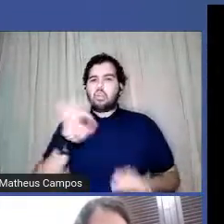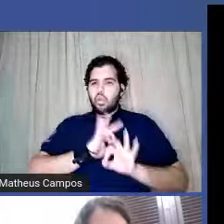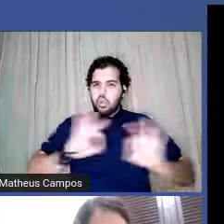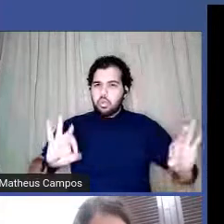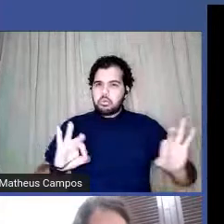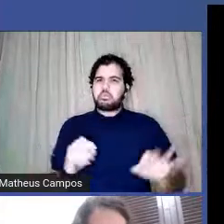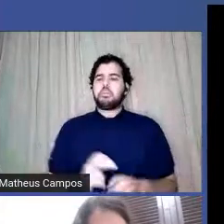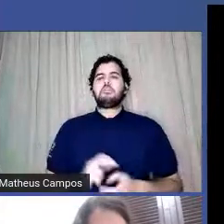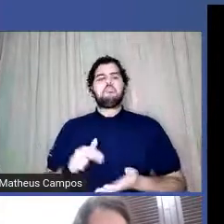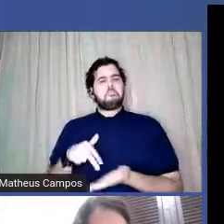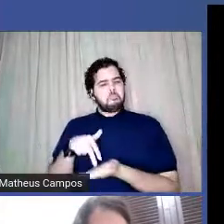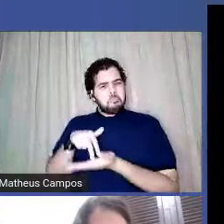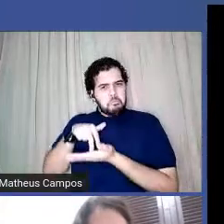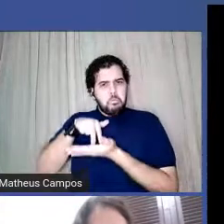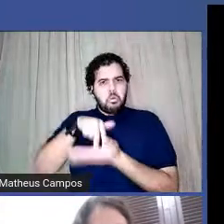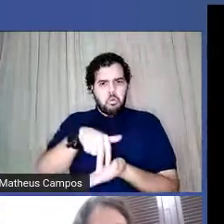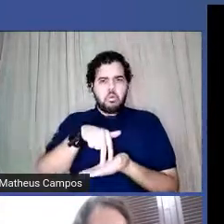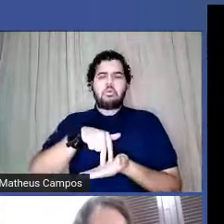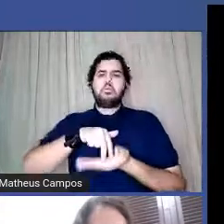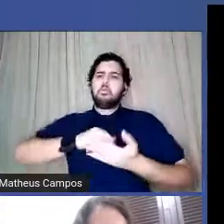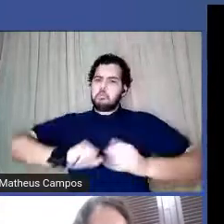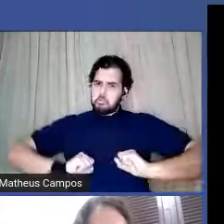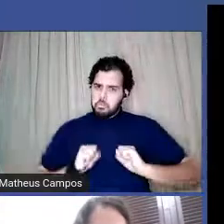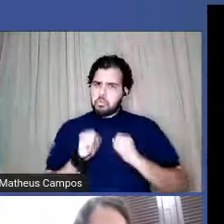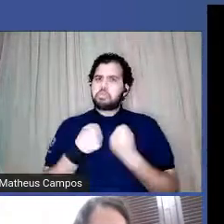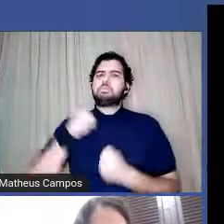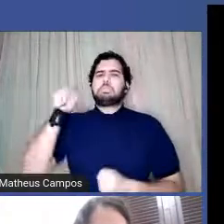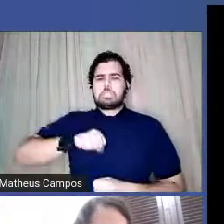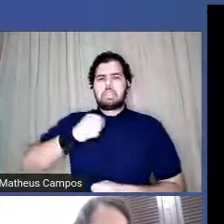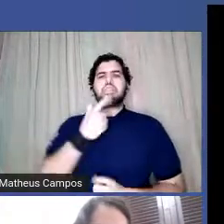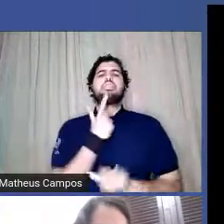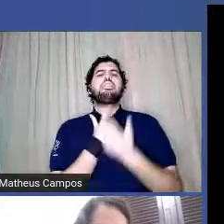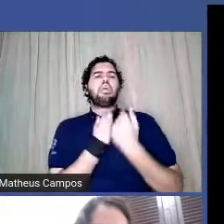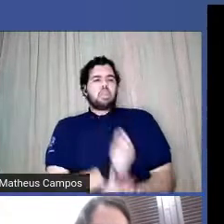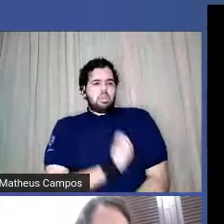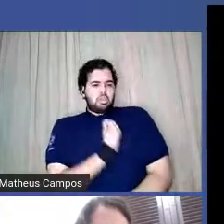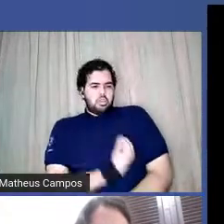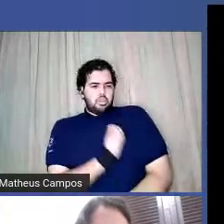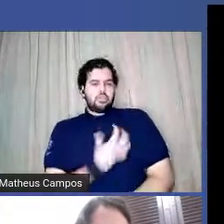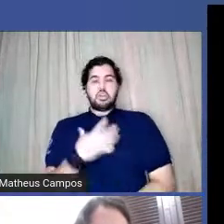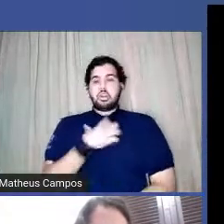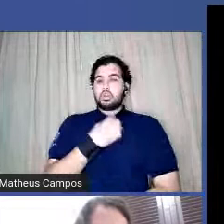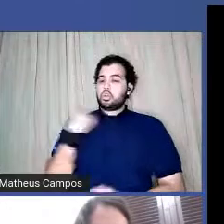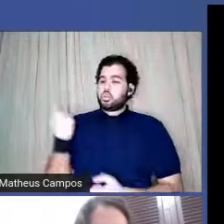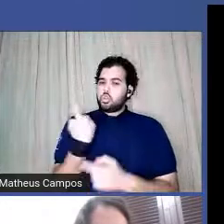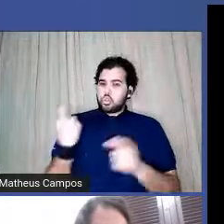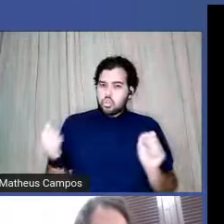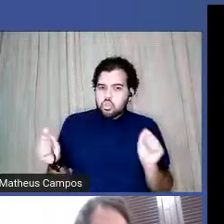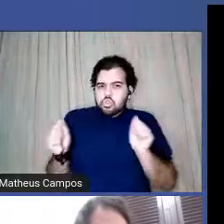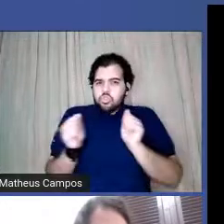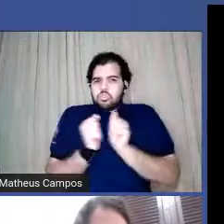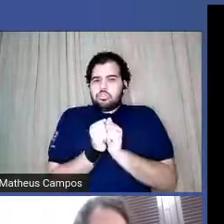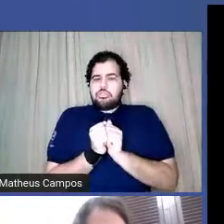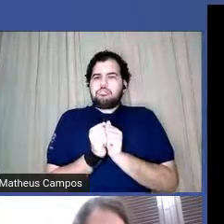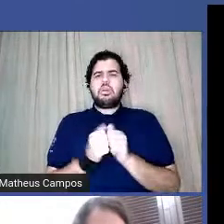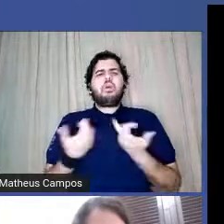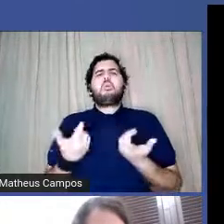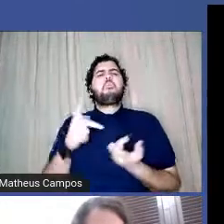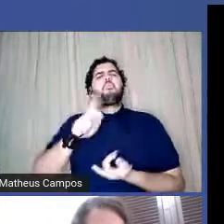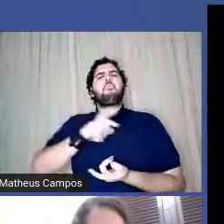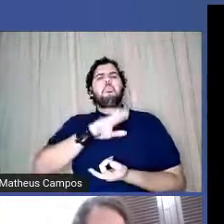mesmo, vontade de viver eu sinto quando estamos juntos. Que padrão é esse?